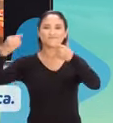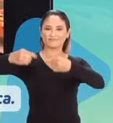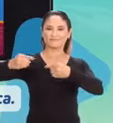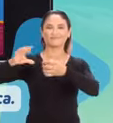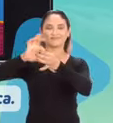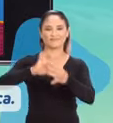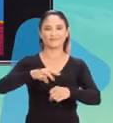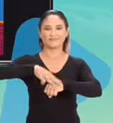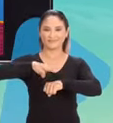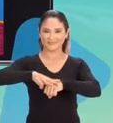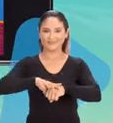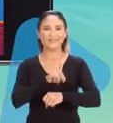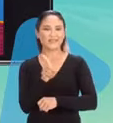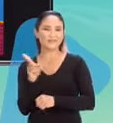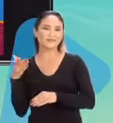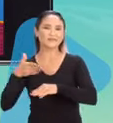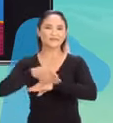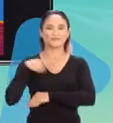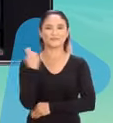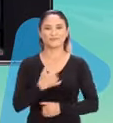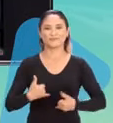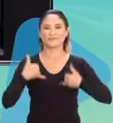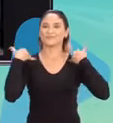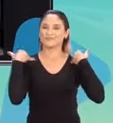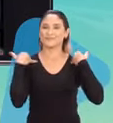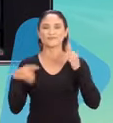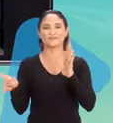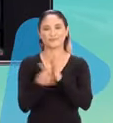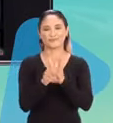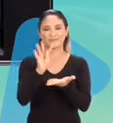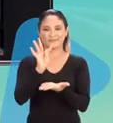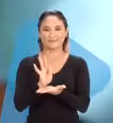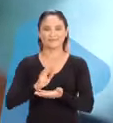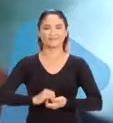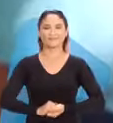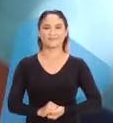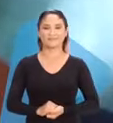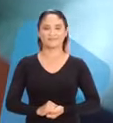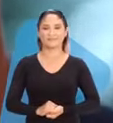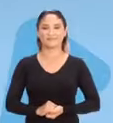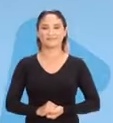mundial da matemática. Pablo é parte do nosso orgulho de ser teresinense.